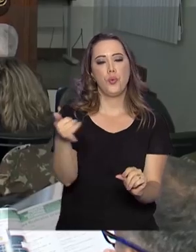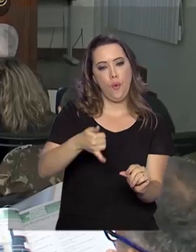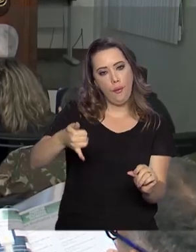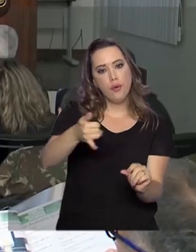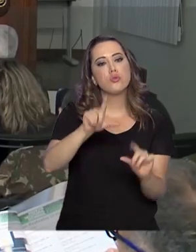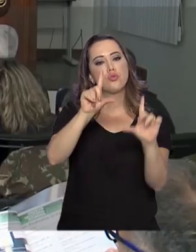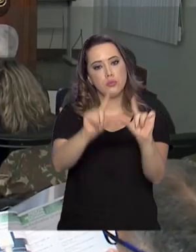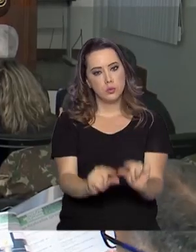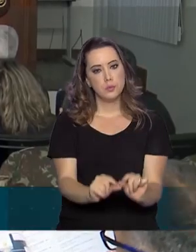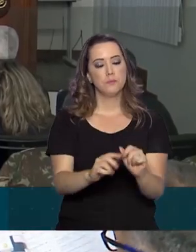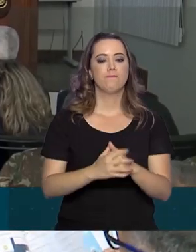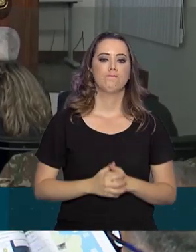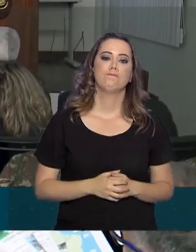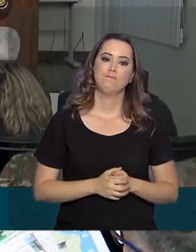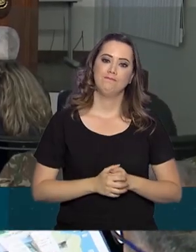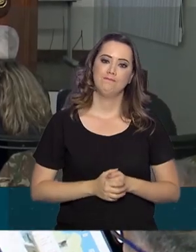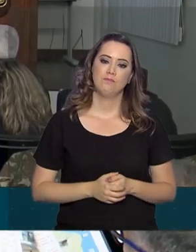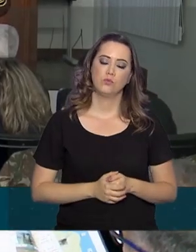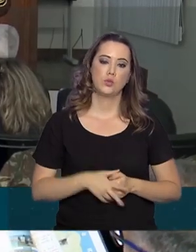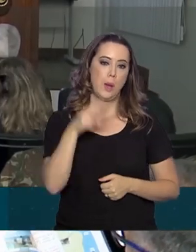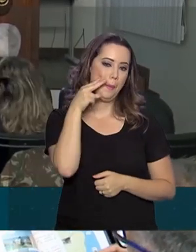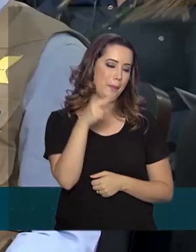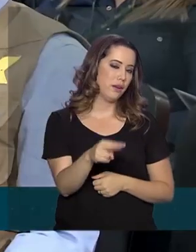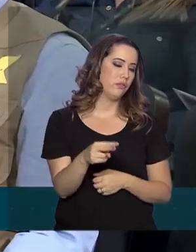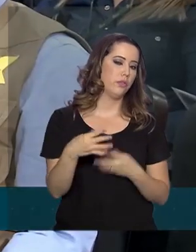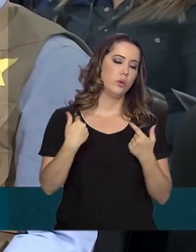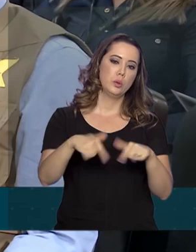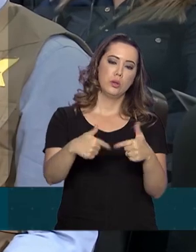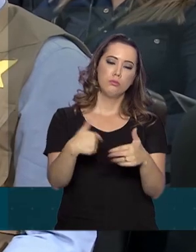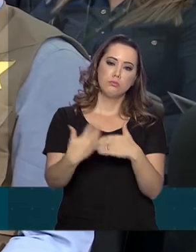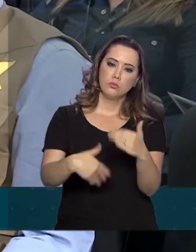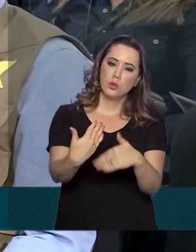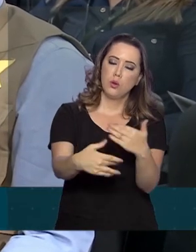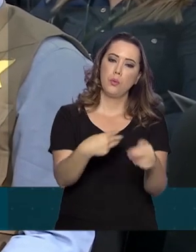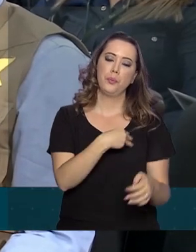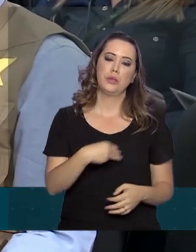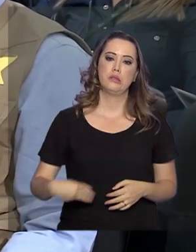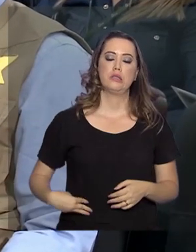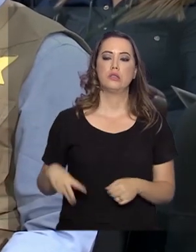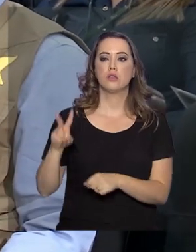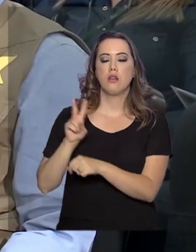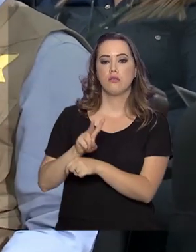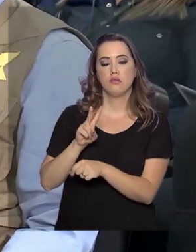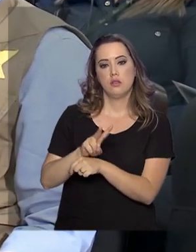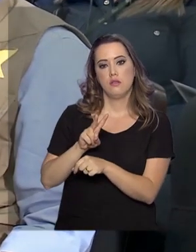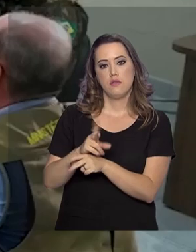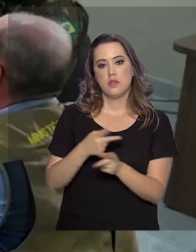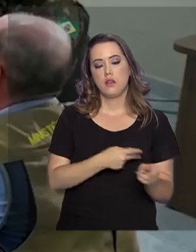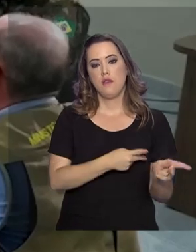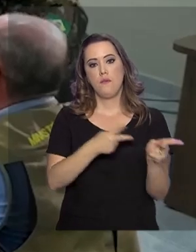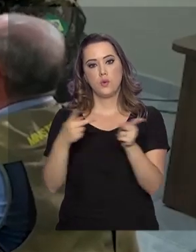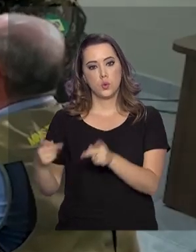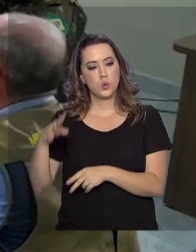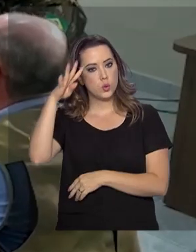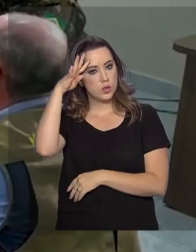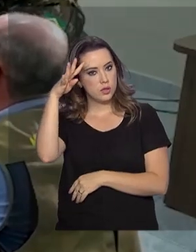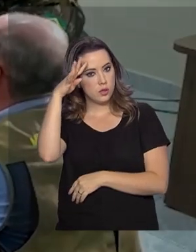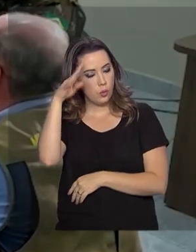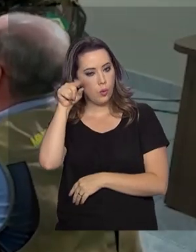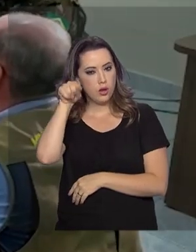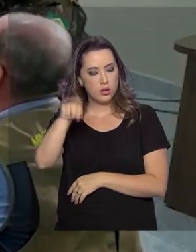óleo. E para conferir o andamento da operação, o ministro da Defesa visitou nesta quarta-feira os centros